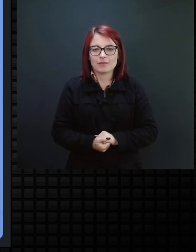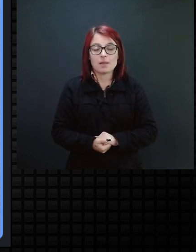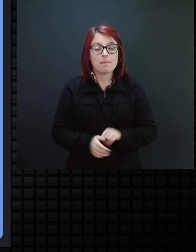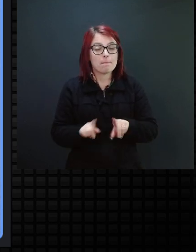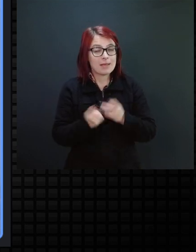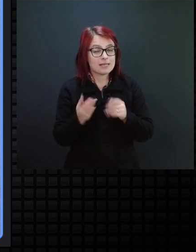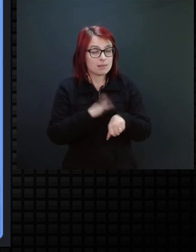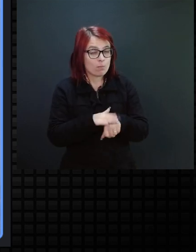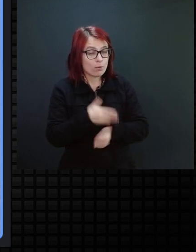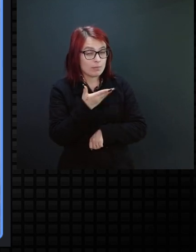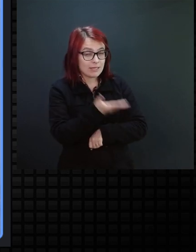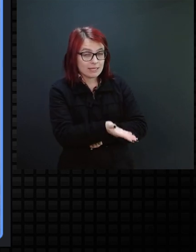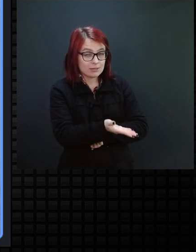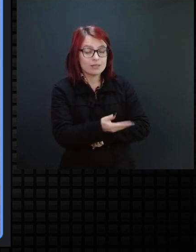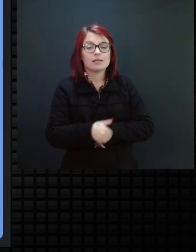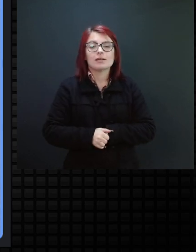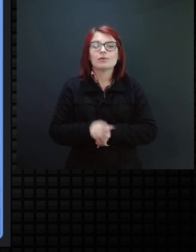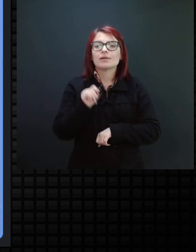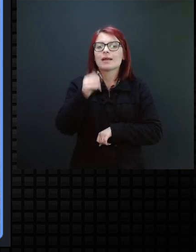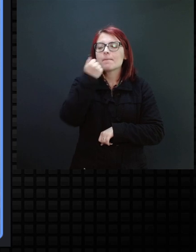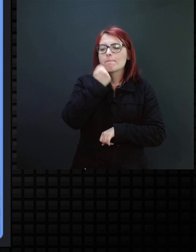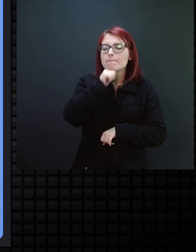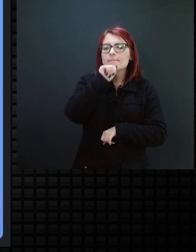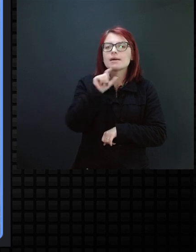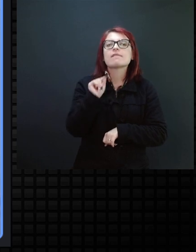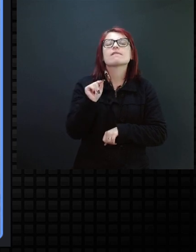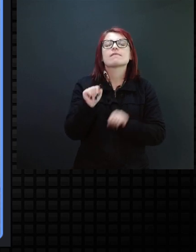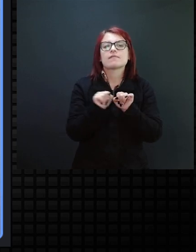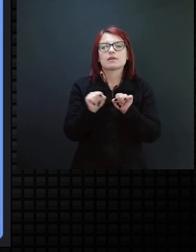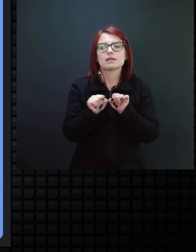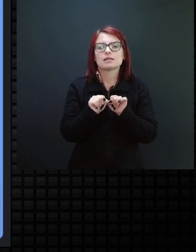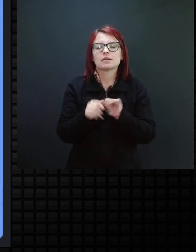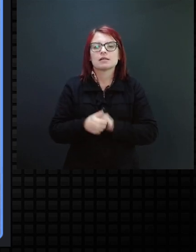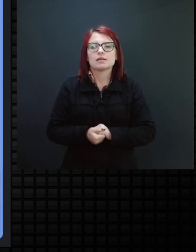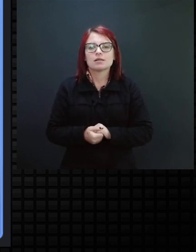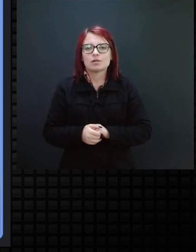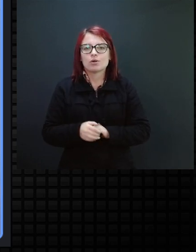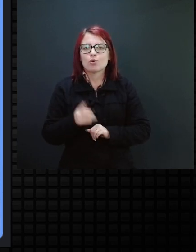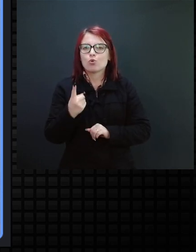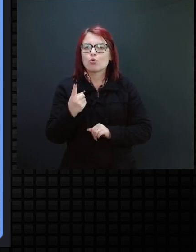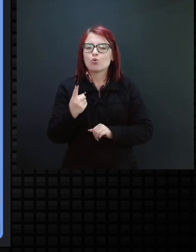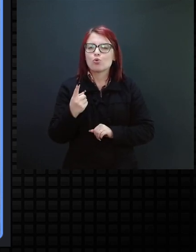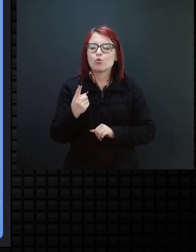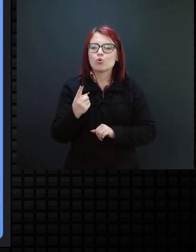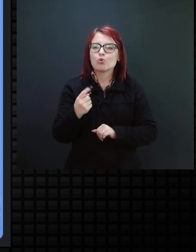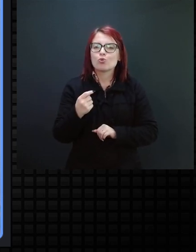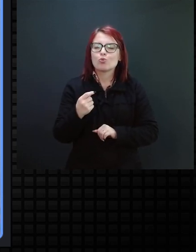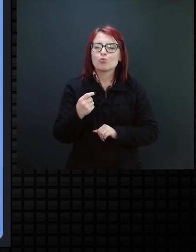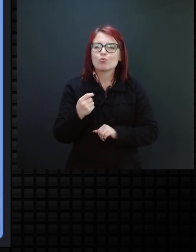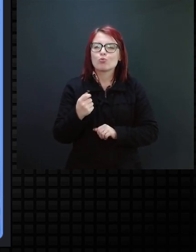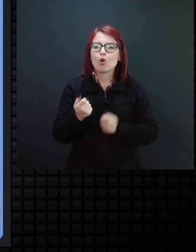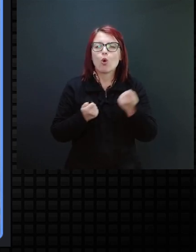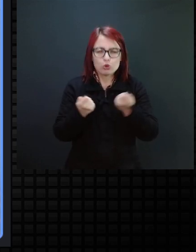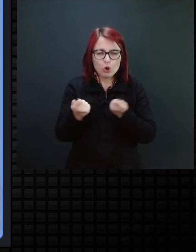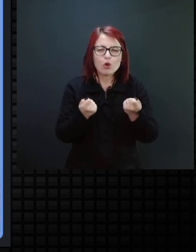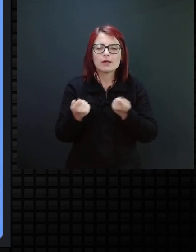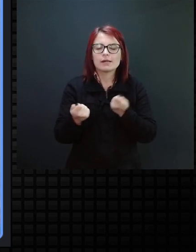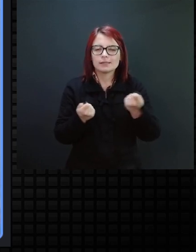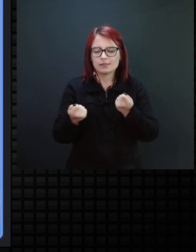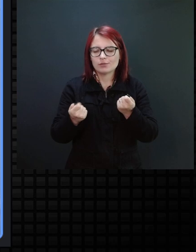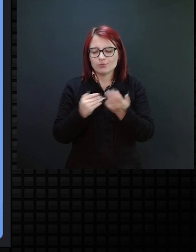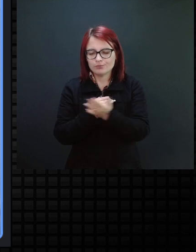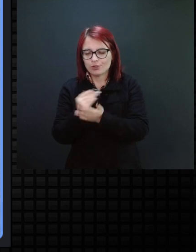momento onde a mãe começa a ter um controle e fazer as trocas por uma uma